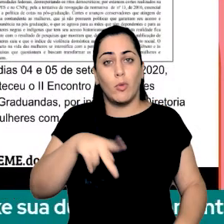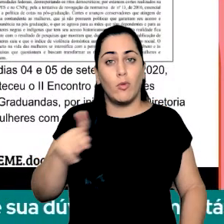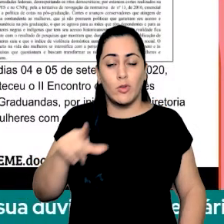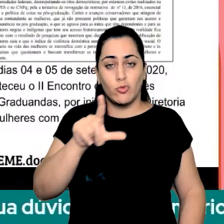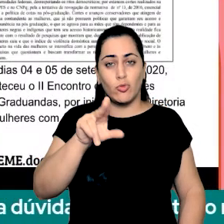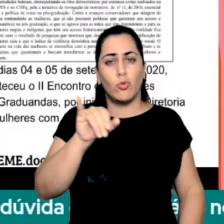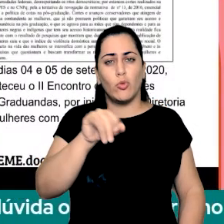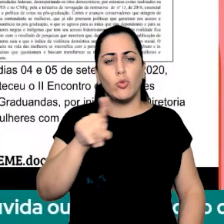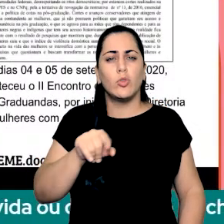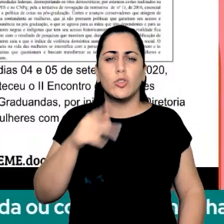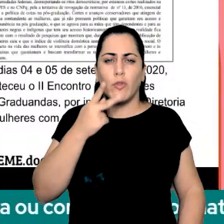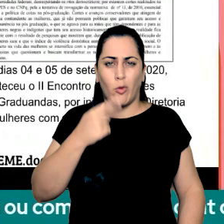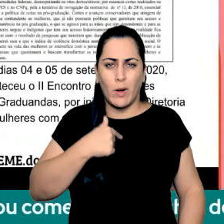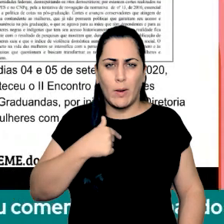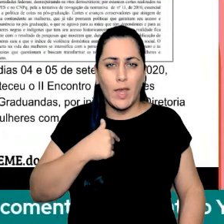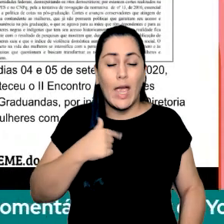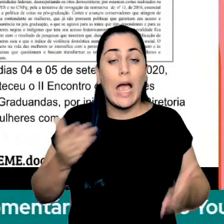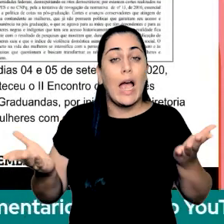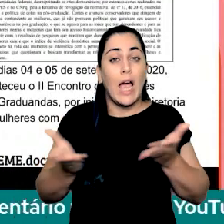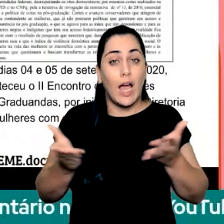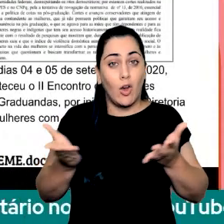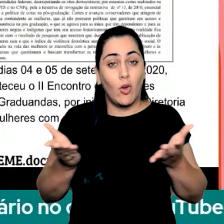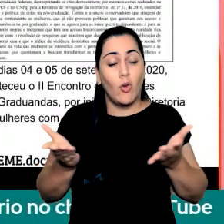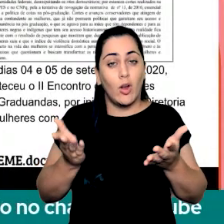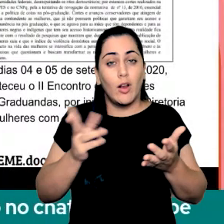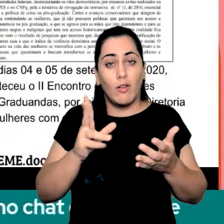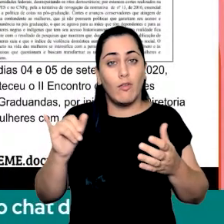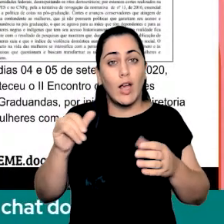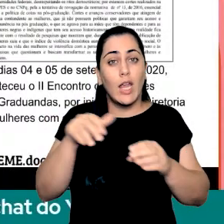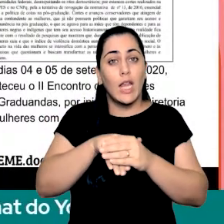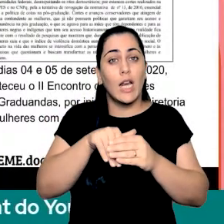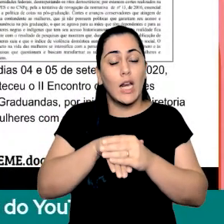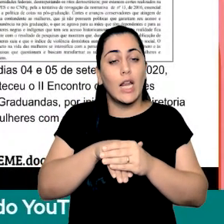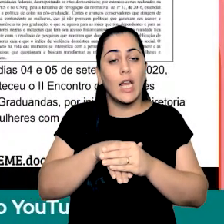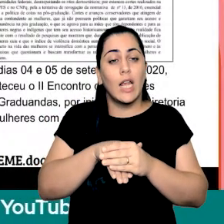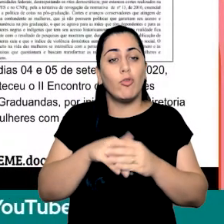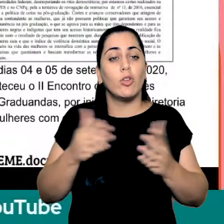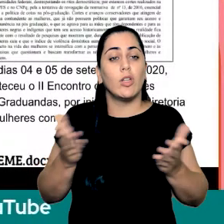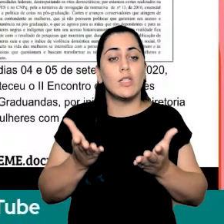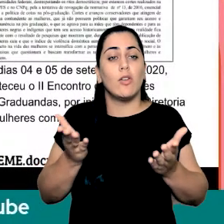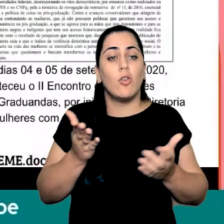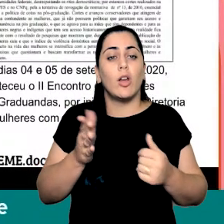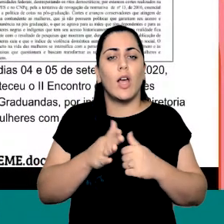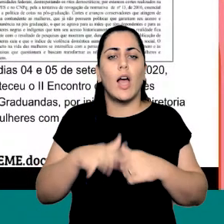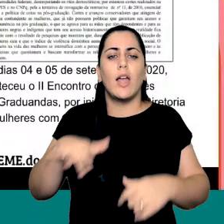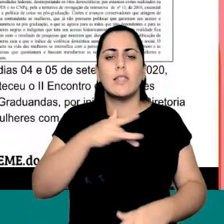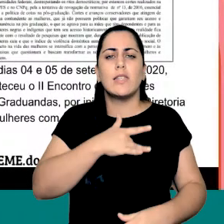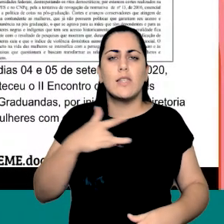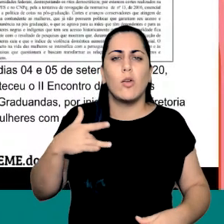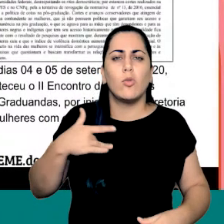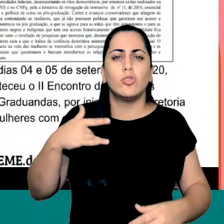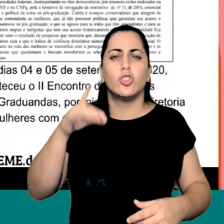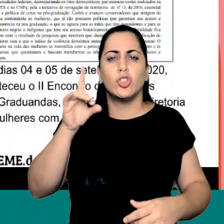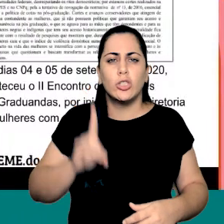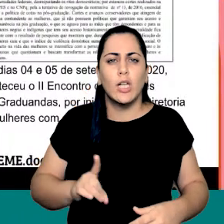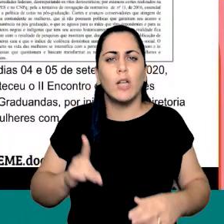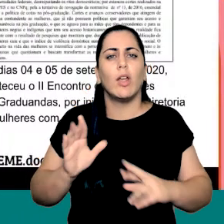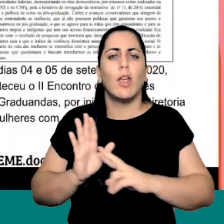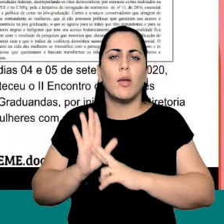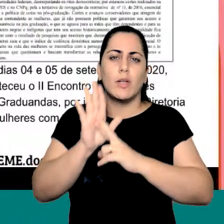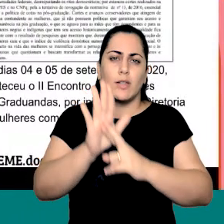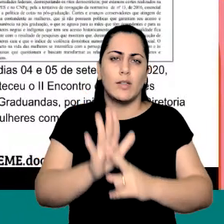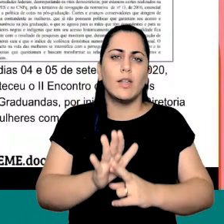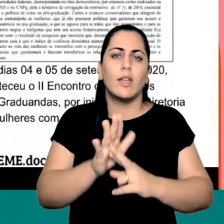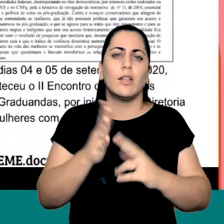comentou Merlin já vai ter agora a nova eleição para o quadrilátero da saúde e direito é muito importante que representantes